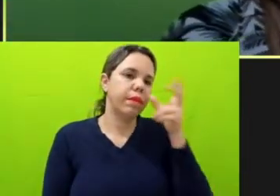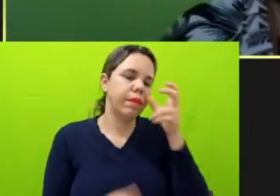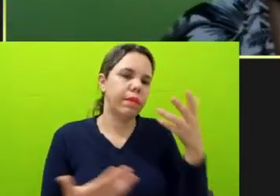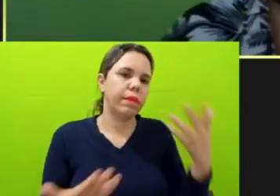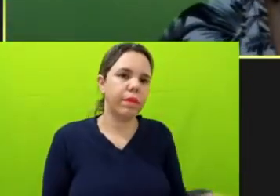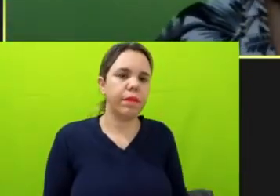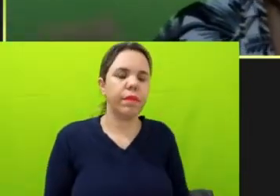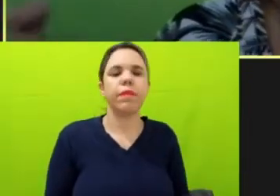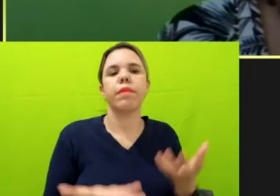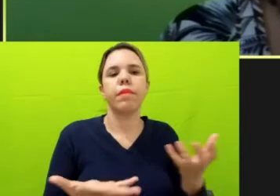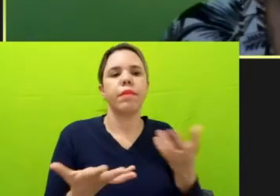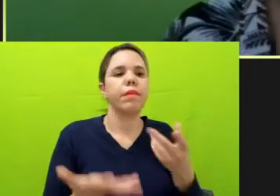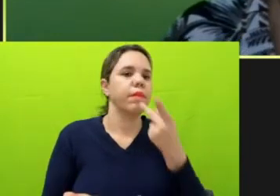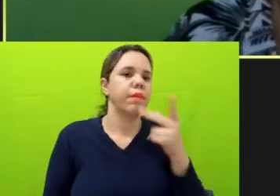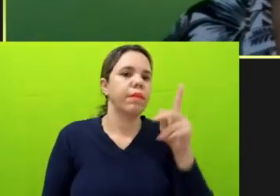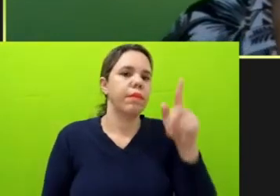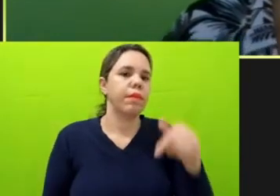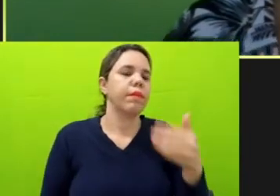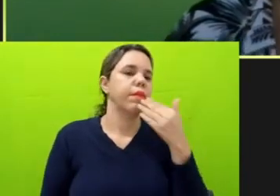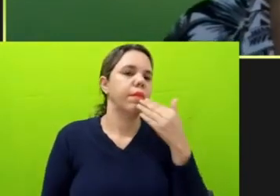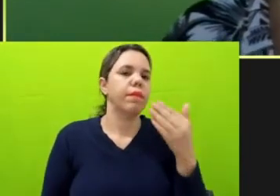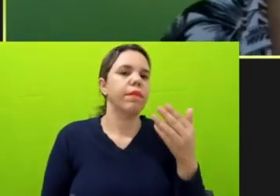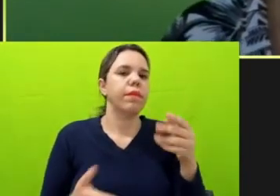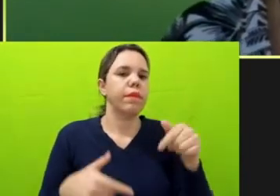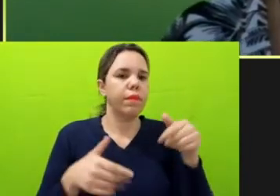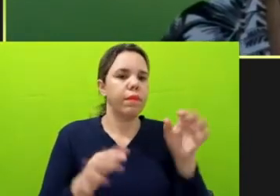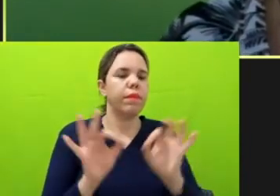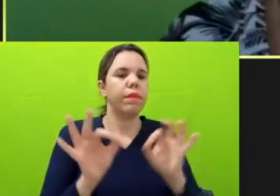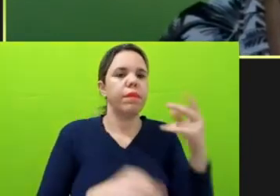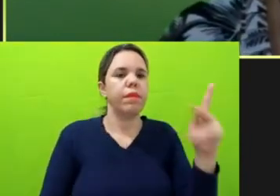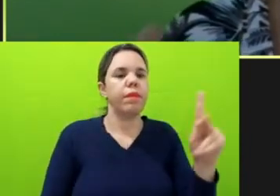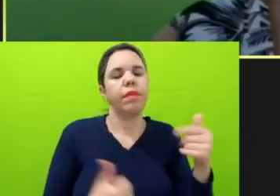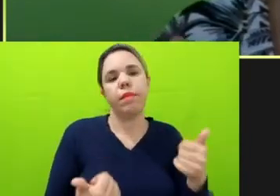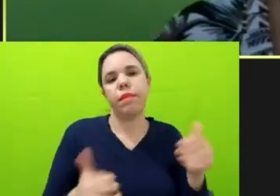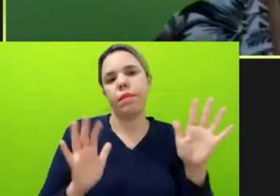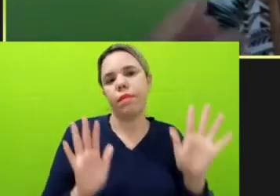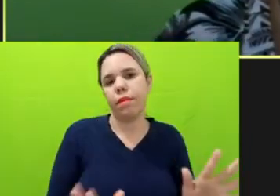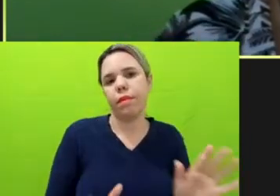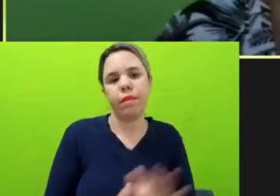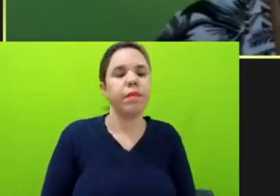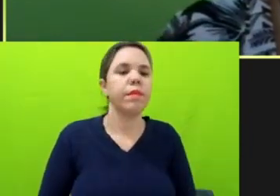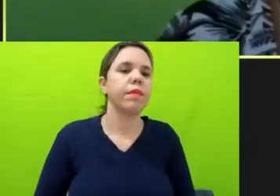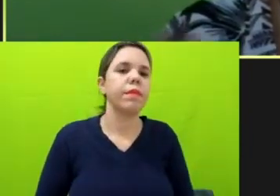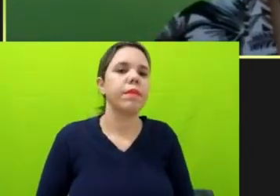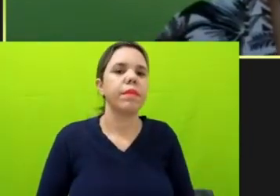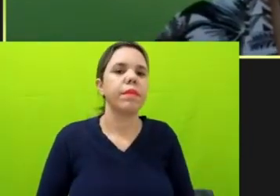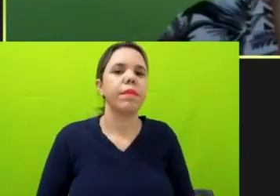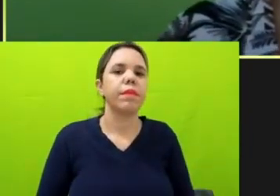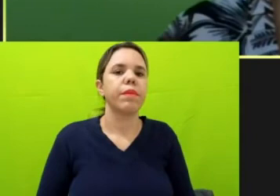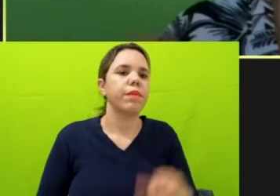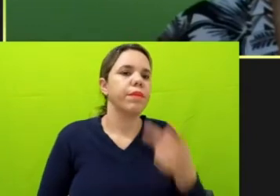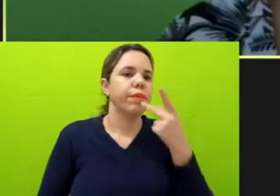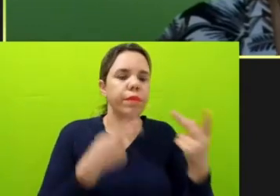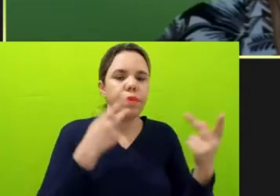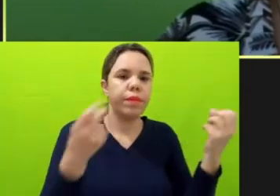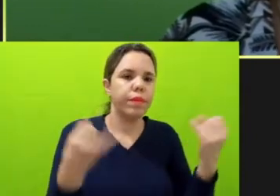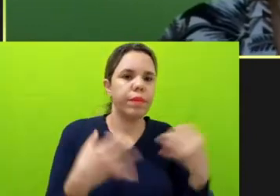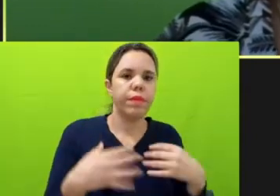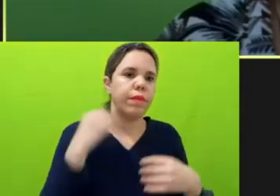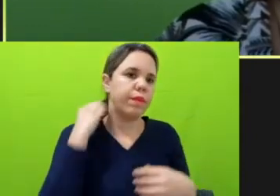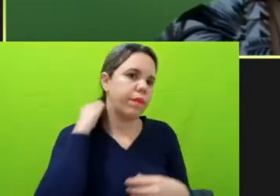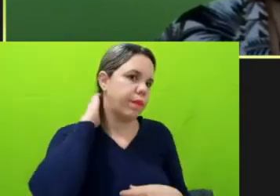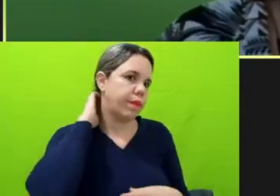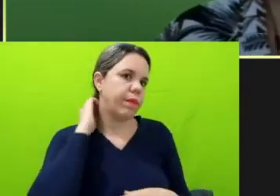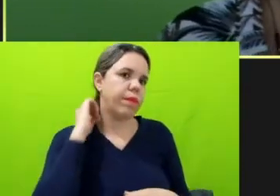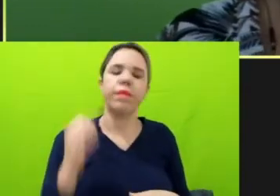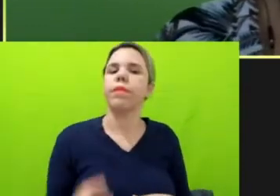eles têm a dizer e também pedir providências para eles, né? Mas as falas que foram sempre negadas, invisibilizadas, para a